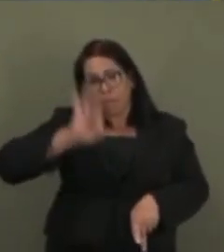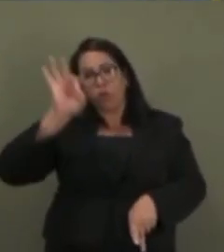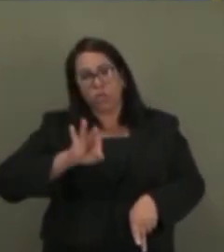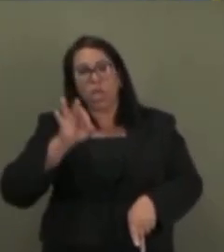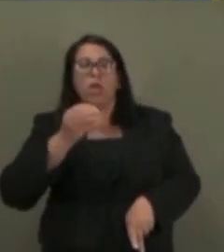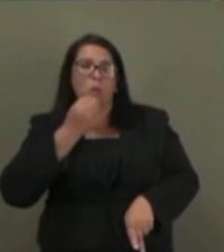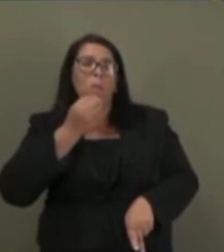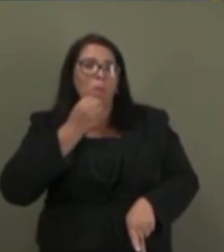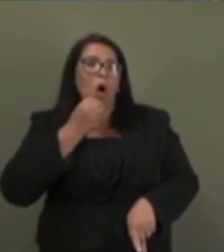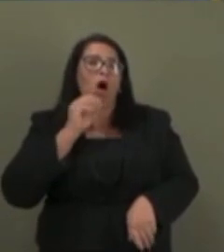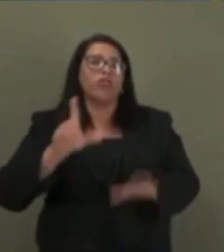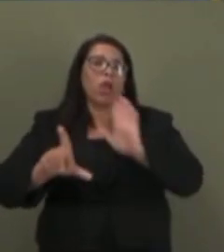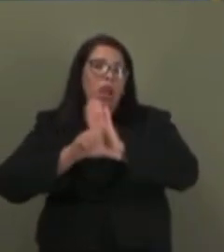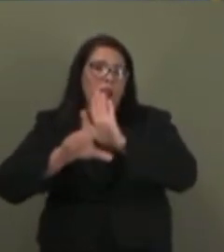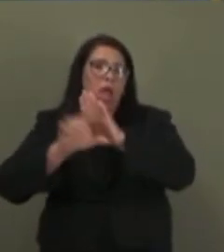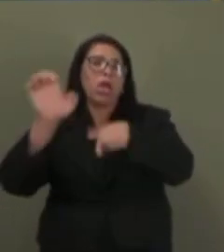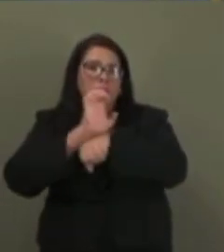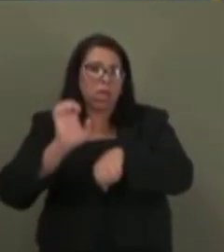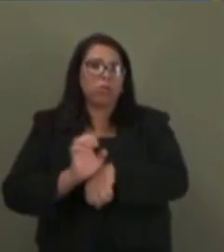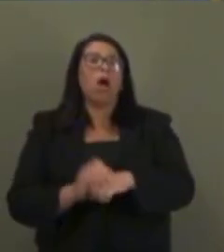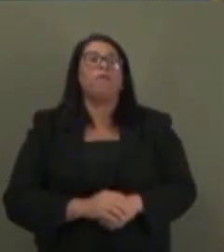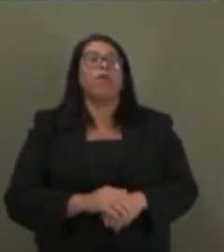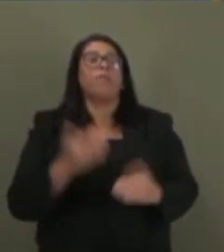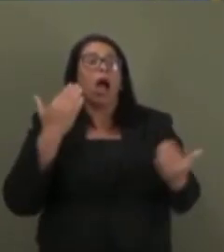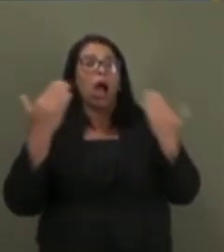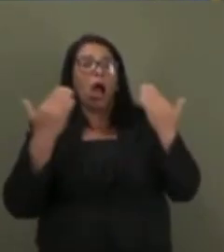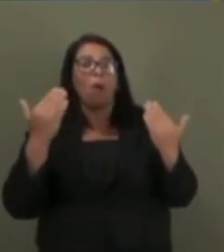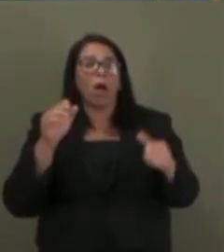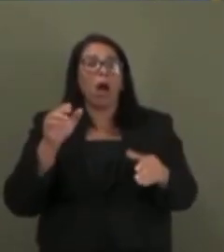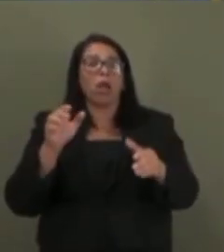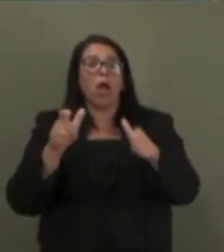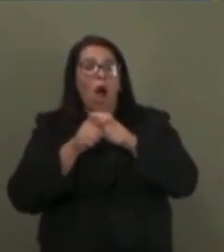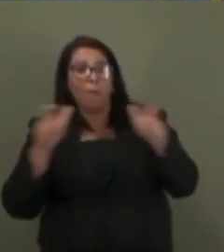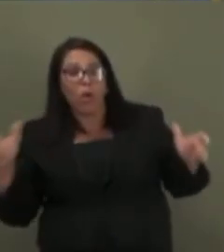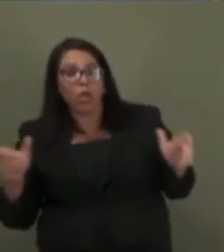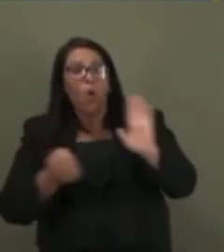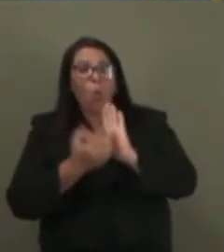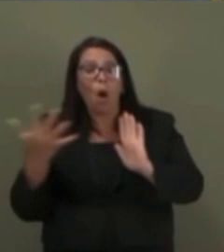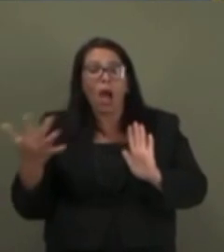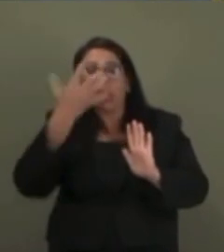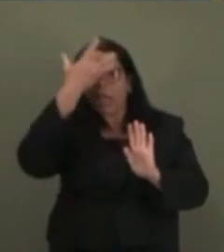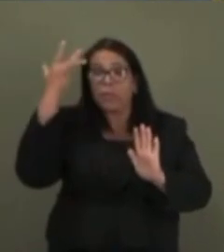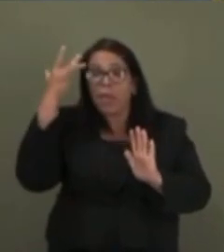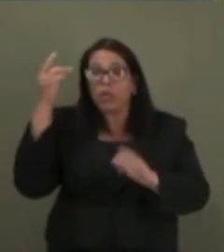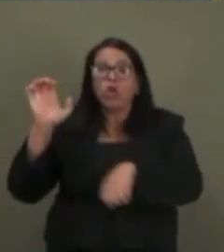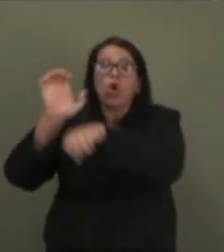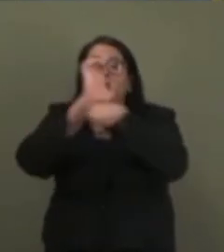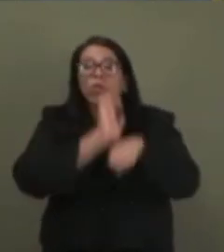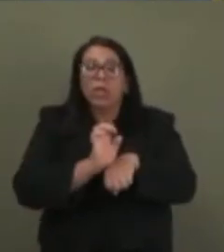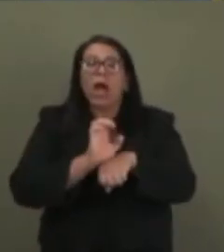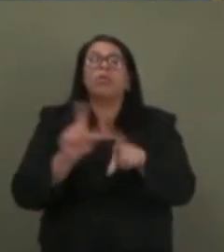estadual, complementando o critério populacional e atendendo às distintas necessidades das unidades federativas.